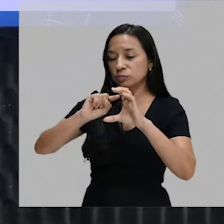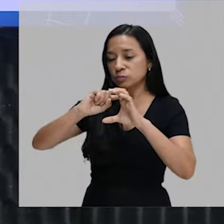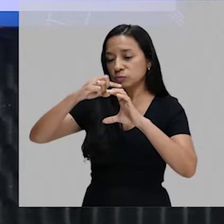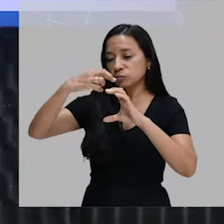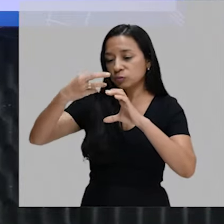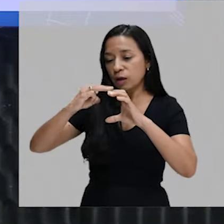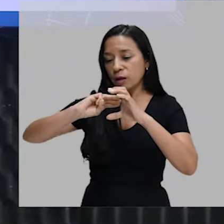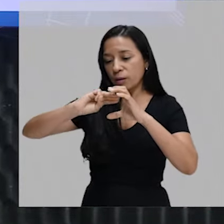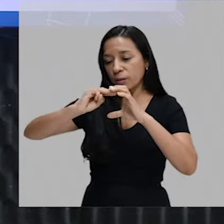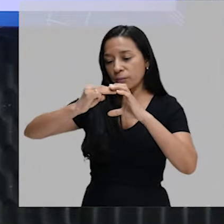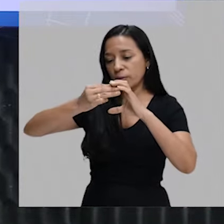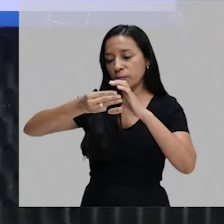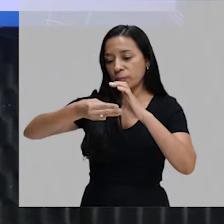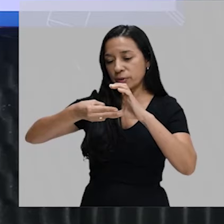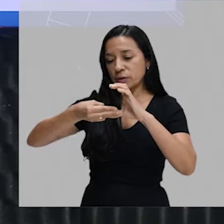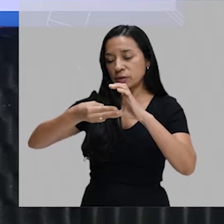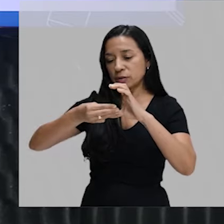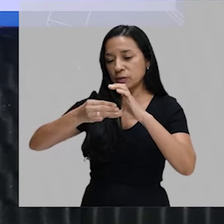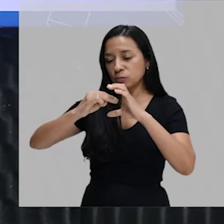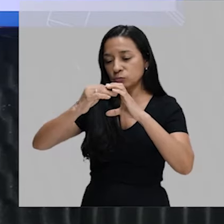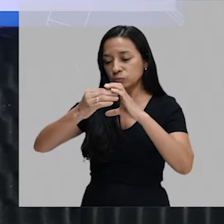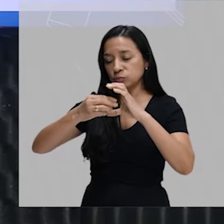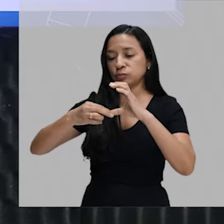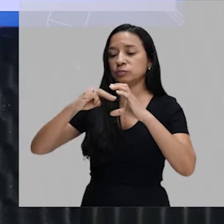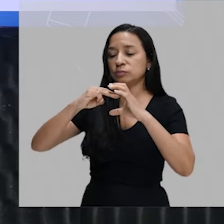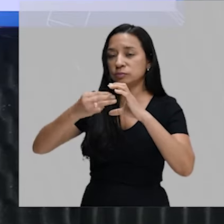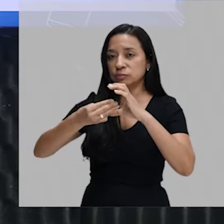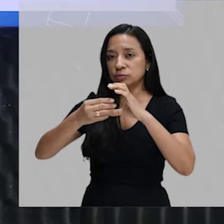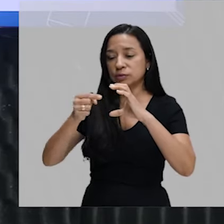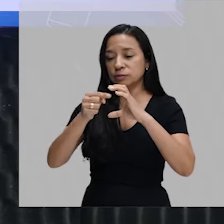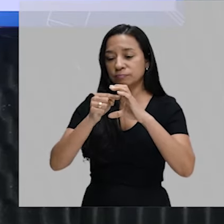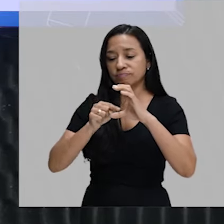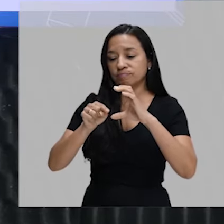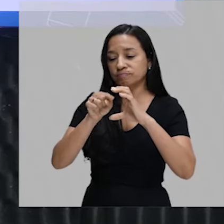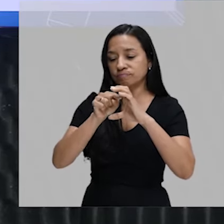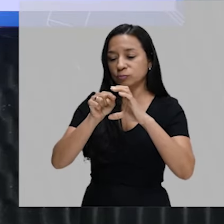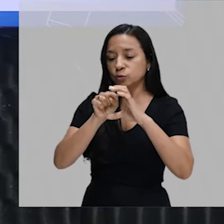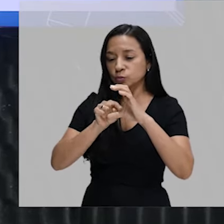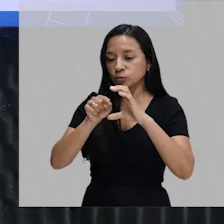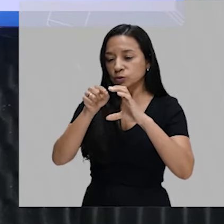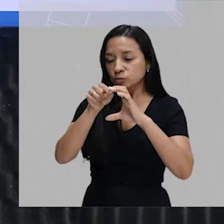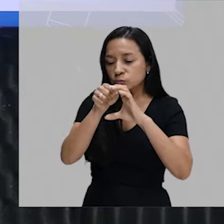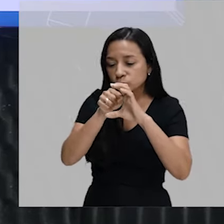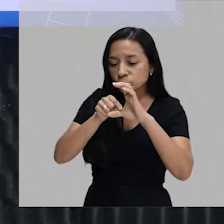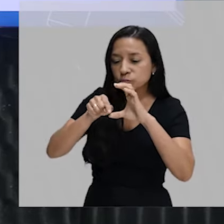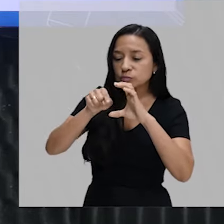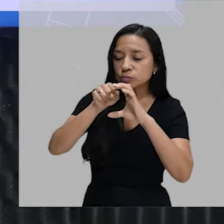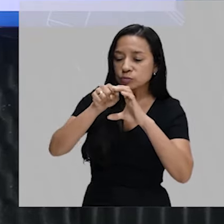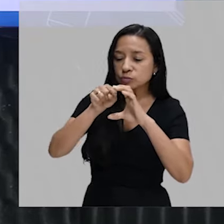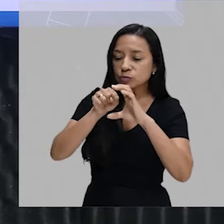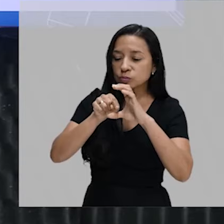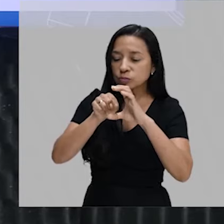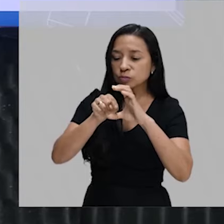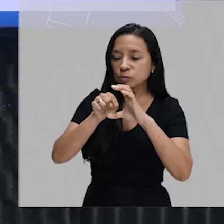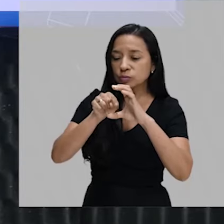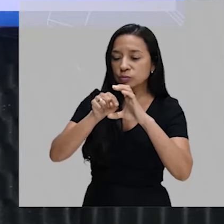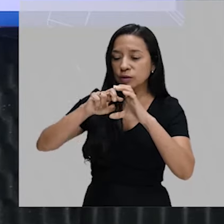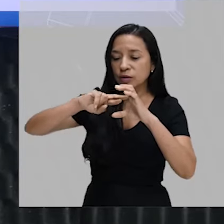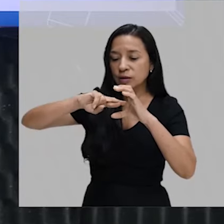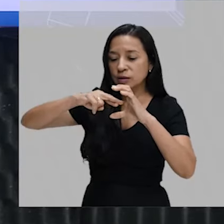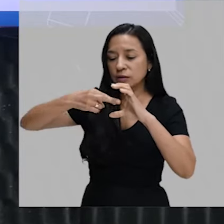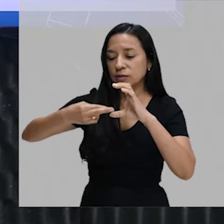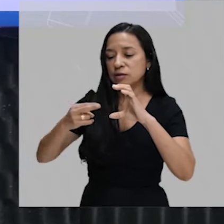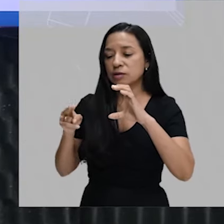plasmática, ou seja, os limites da célula. Fica entre a membrana e o núcleo. E esse RNA ribossômico vai para esse